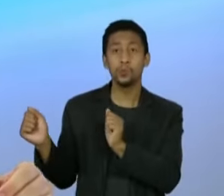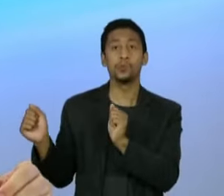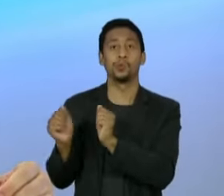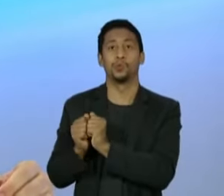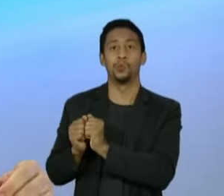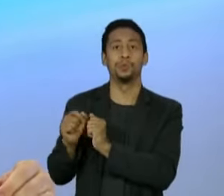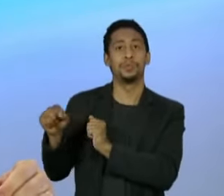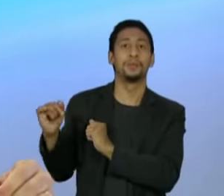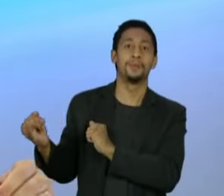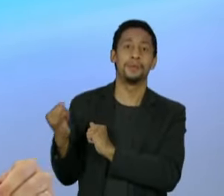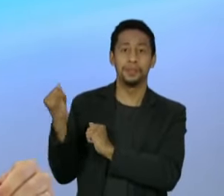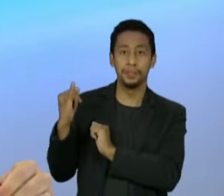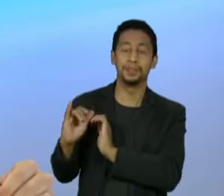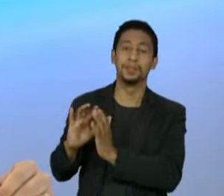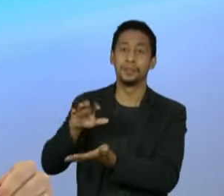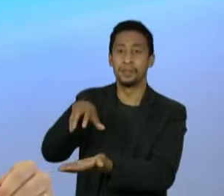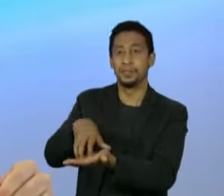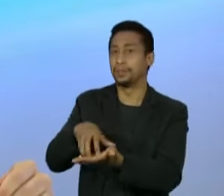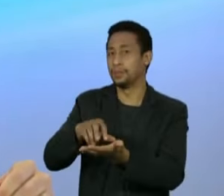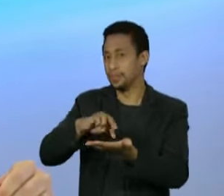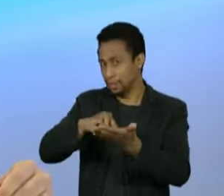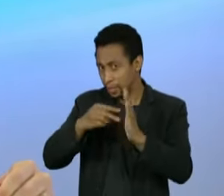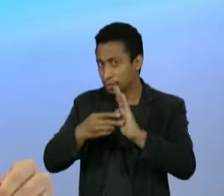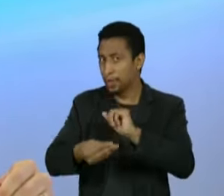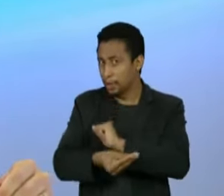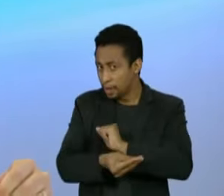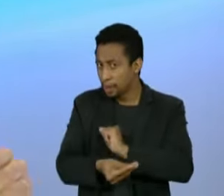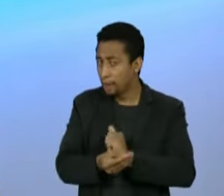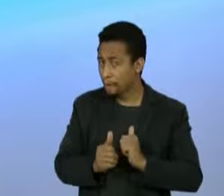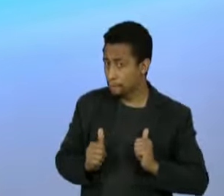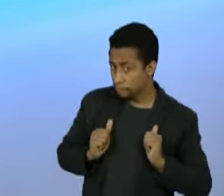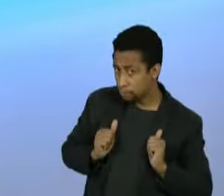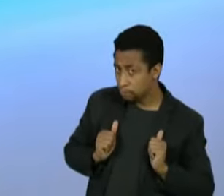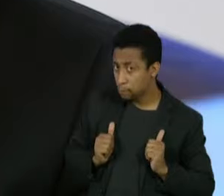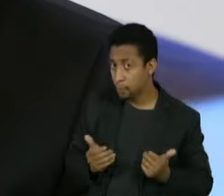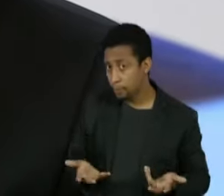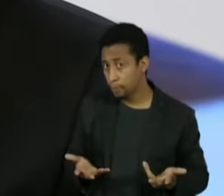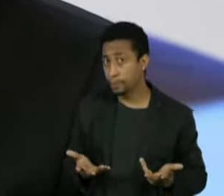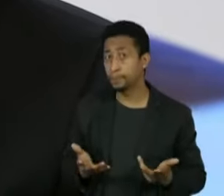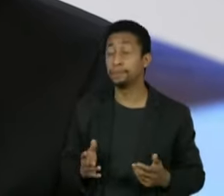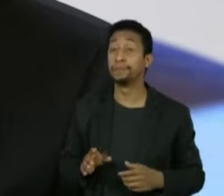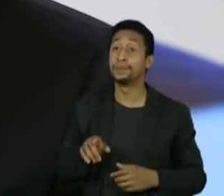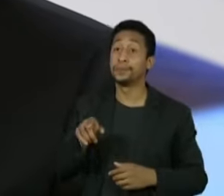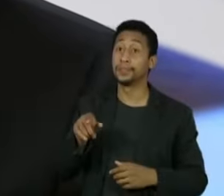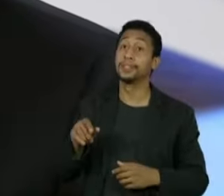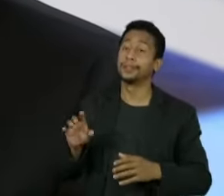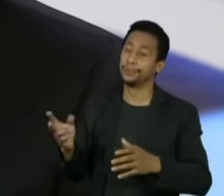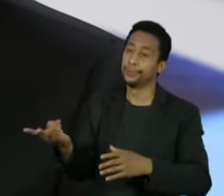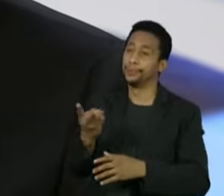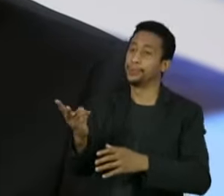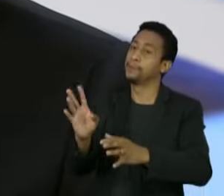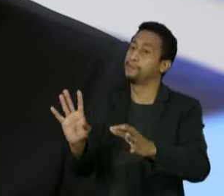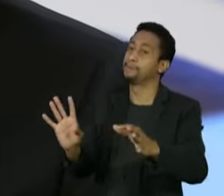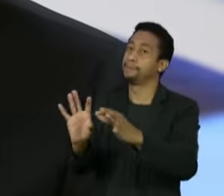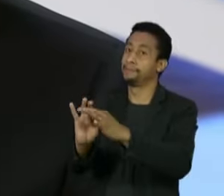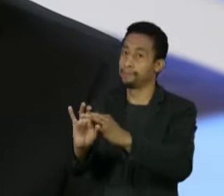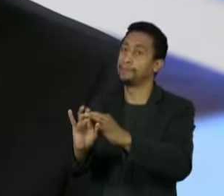uma importante figura do centrão. Isso não poderia configurar corrupção passiva, talvez? É justamente o elo da prevaricação.